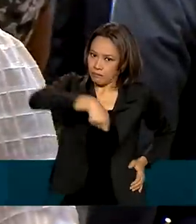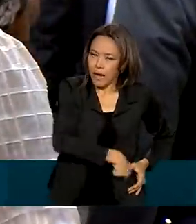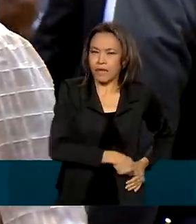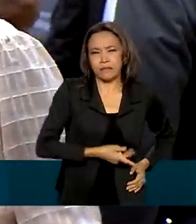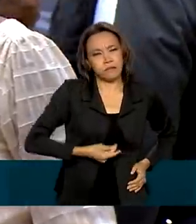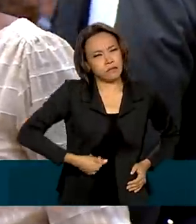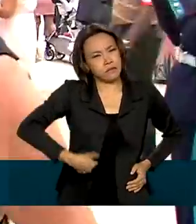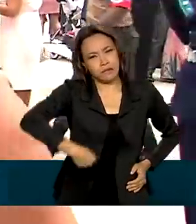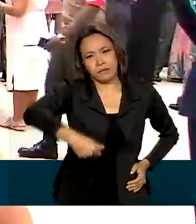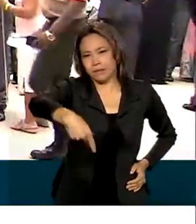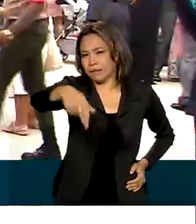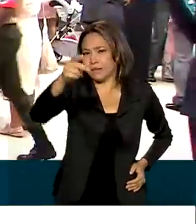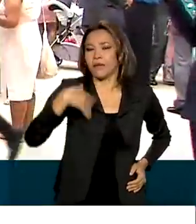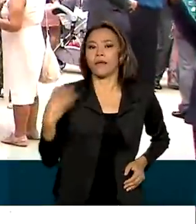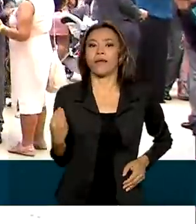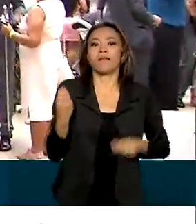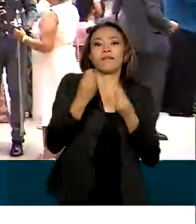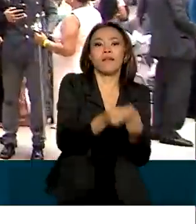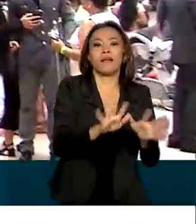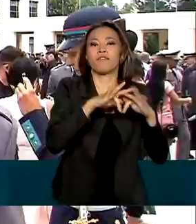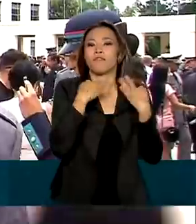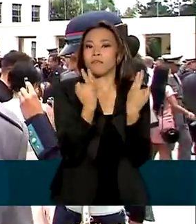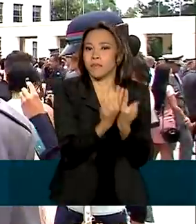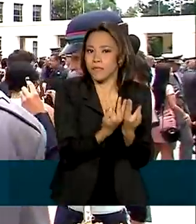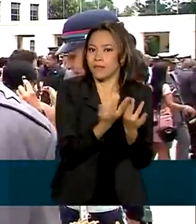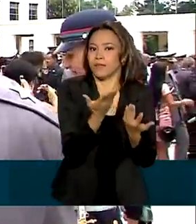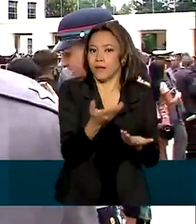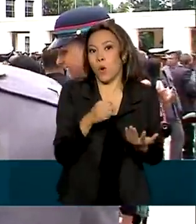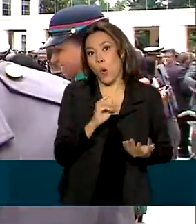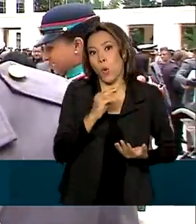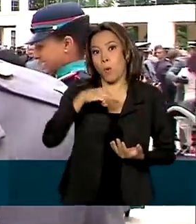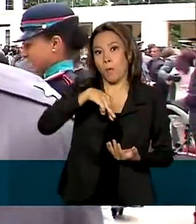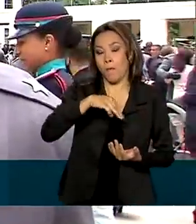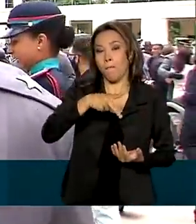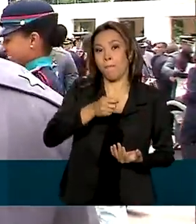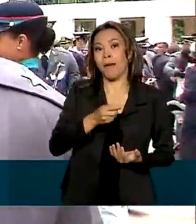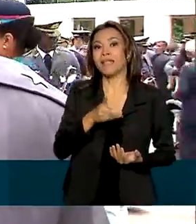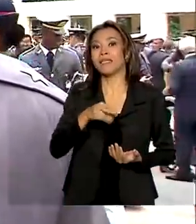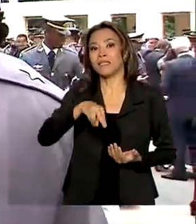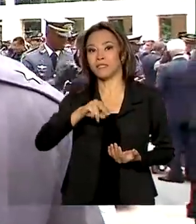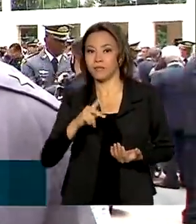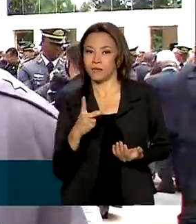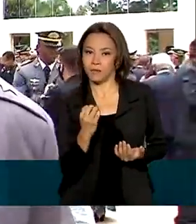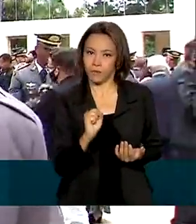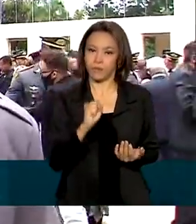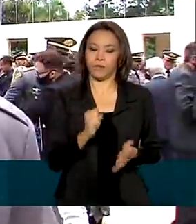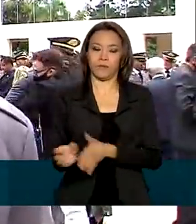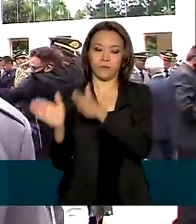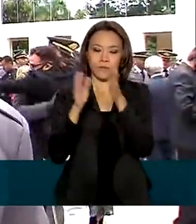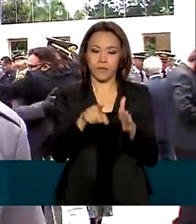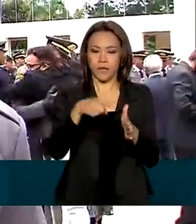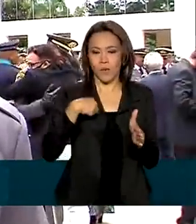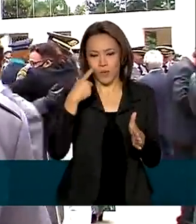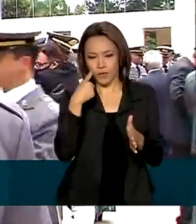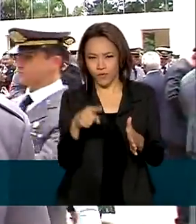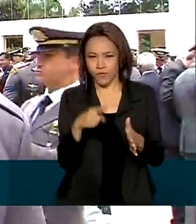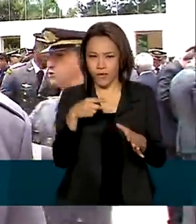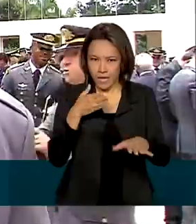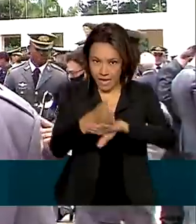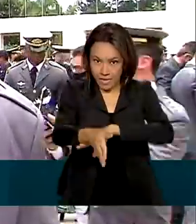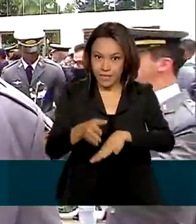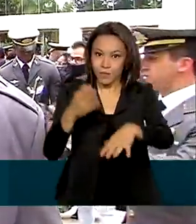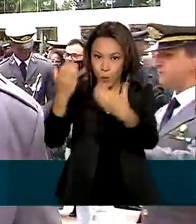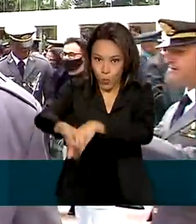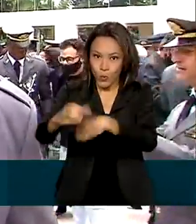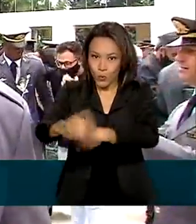militar é entregue por parentes ou padrinhos. É uma conquista muito grande, desde que a gente faz o concurso a gente olha esse momento